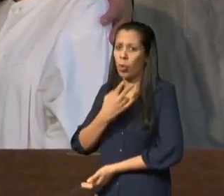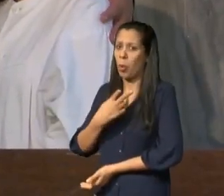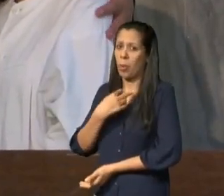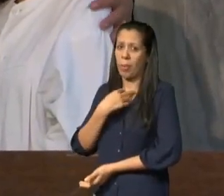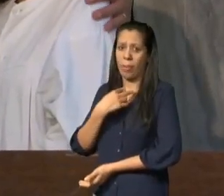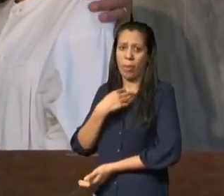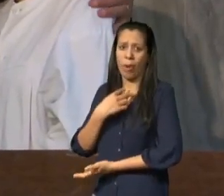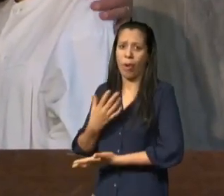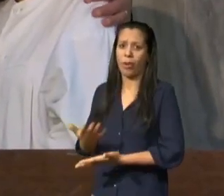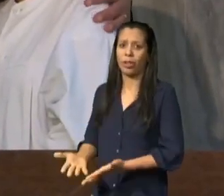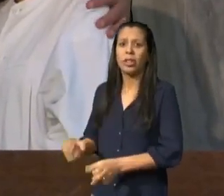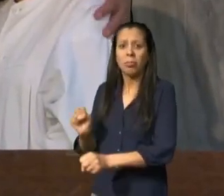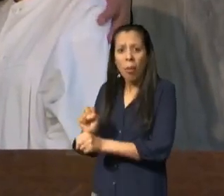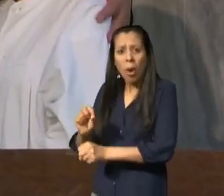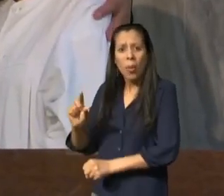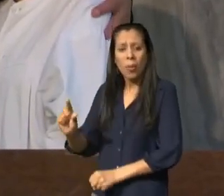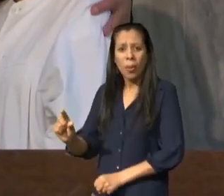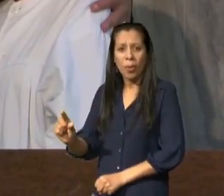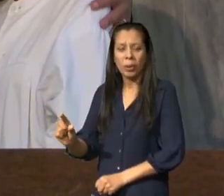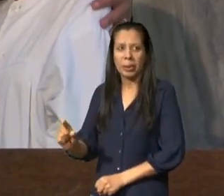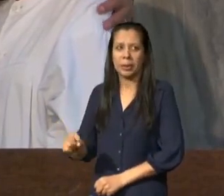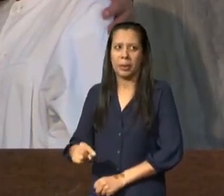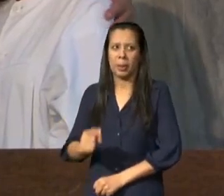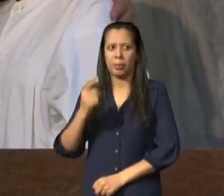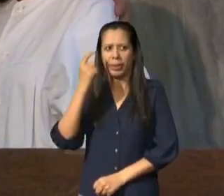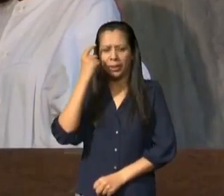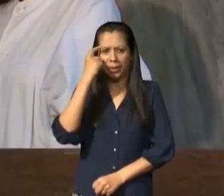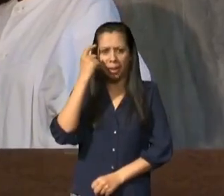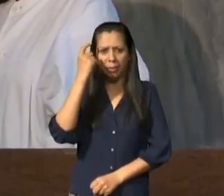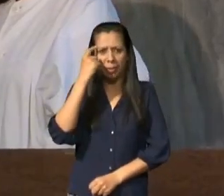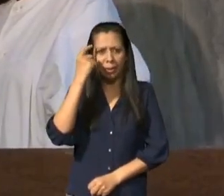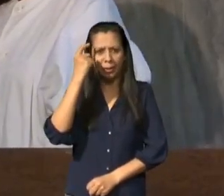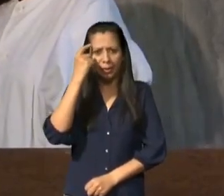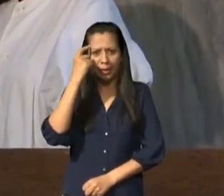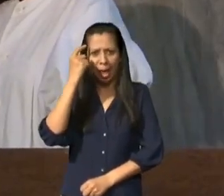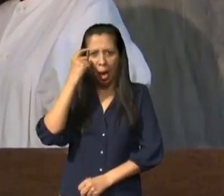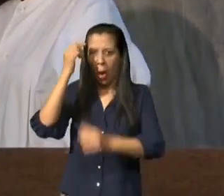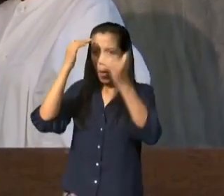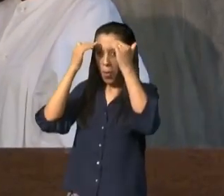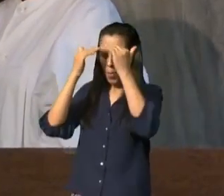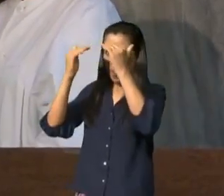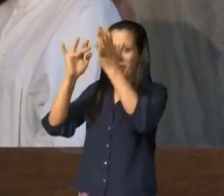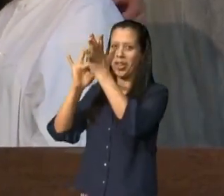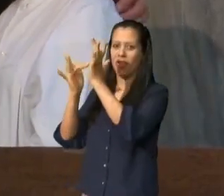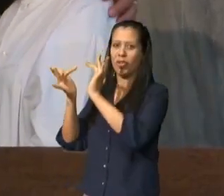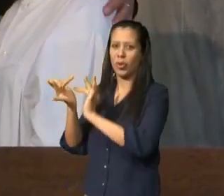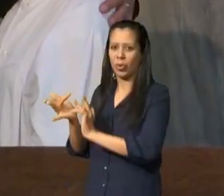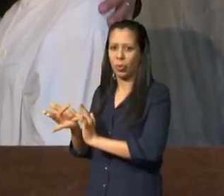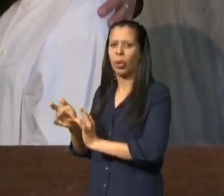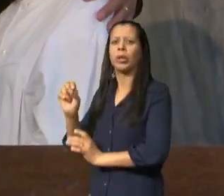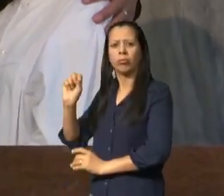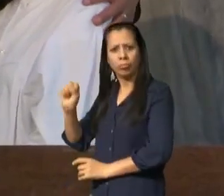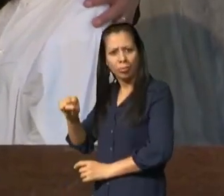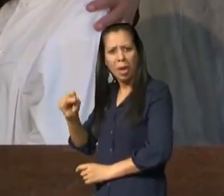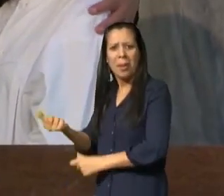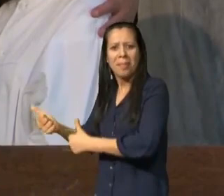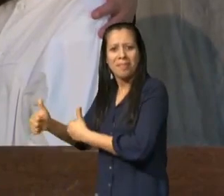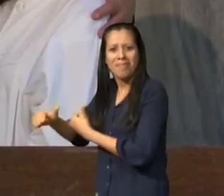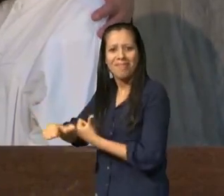pegue irmão volta lá e batiza ela então estou obedecendo Jesus ela é uma cristã